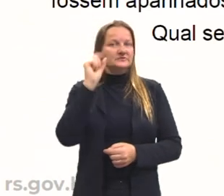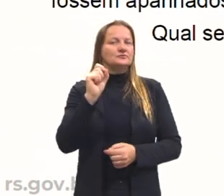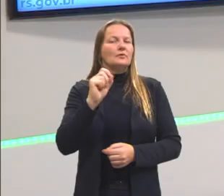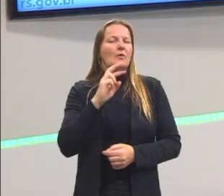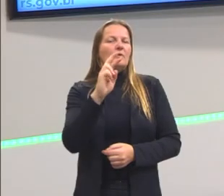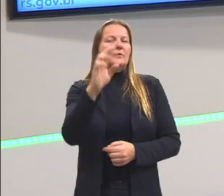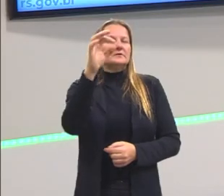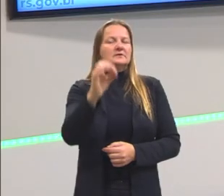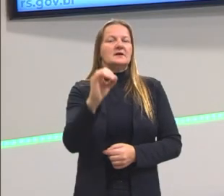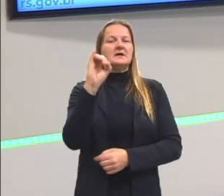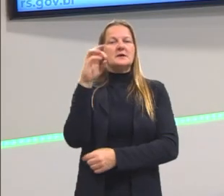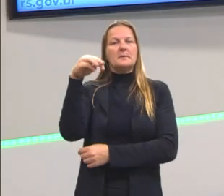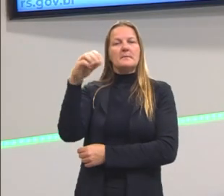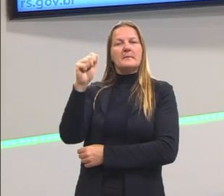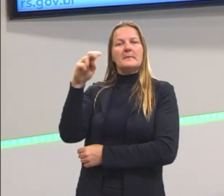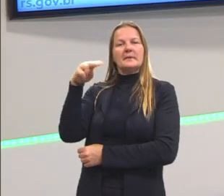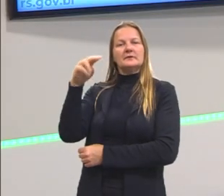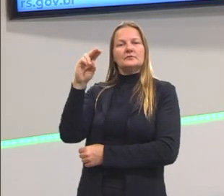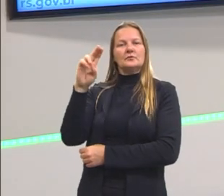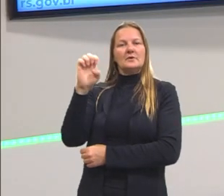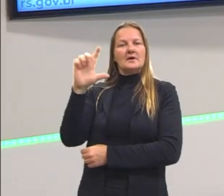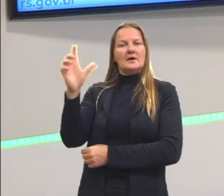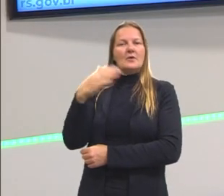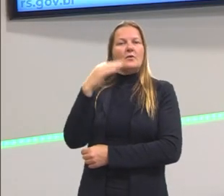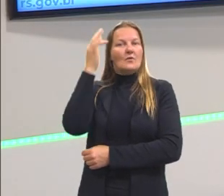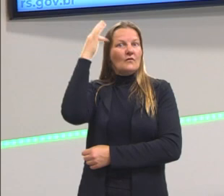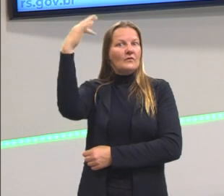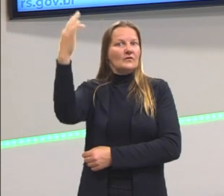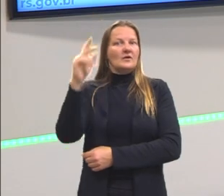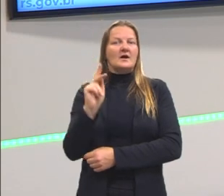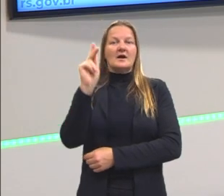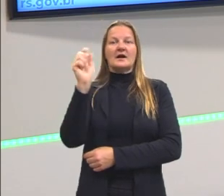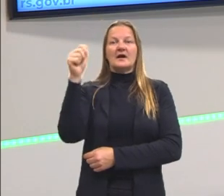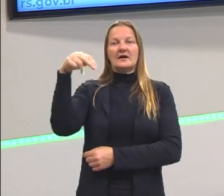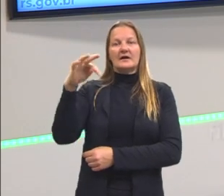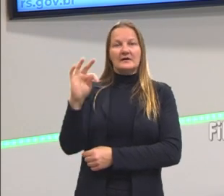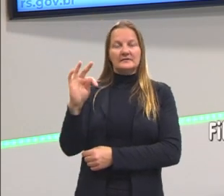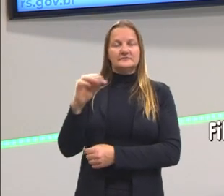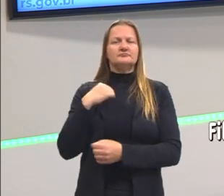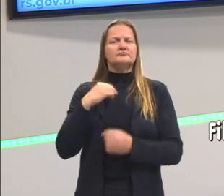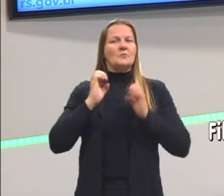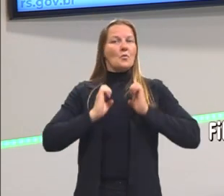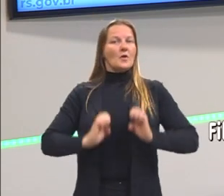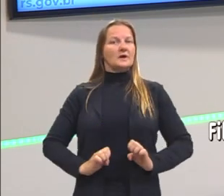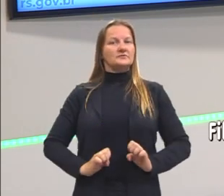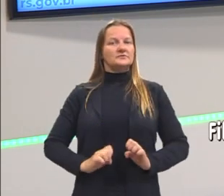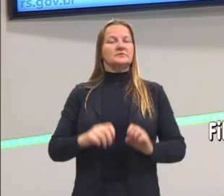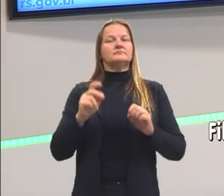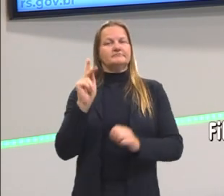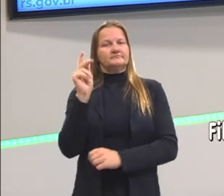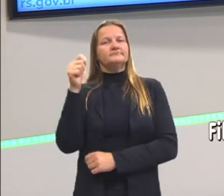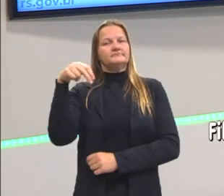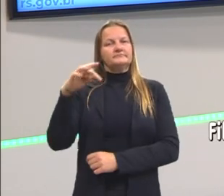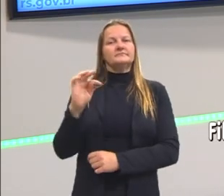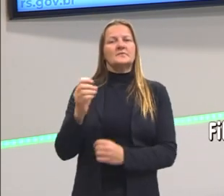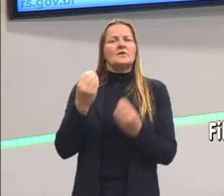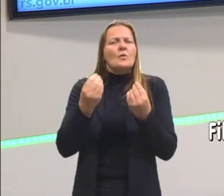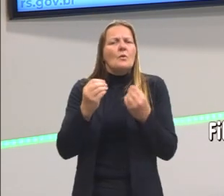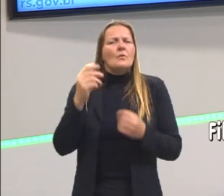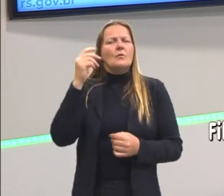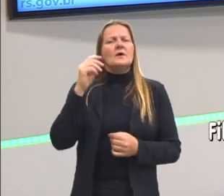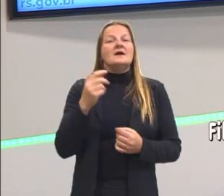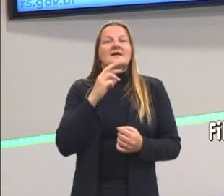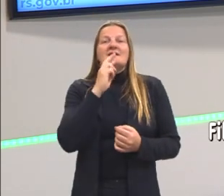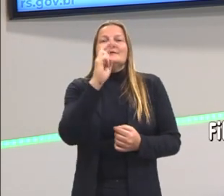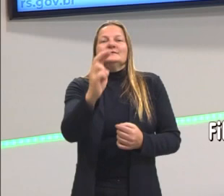de hoje, né, entre os nossos filósofos que vão se reportar sobre a questão da ética, está o Kant. Então, como o Kant